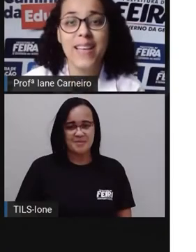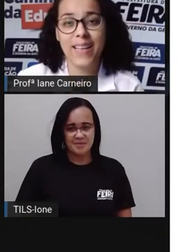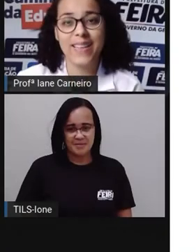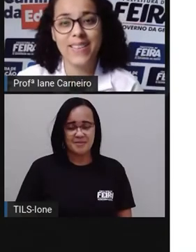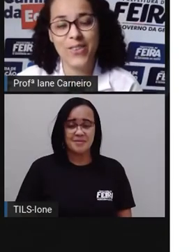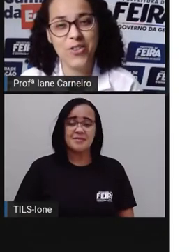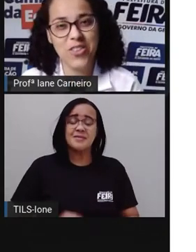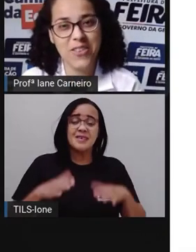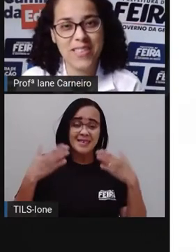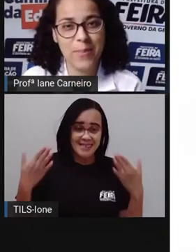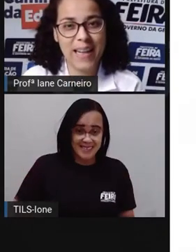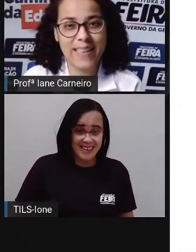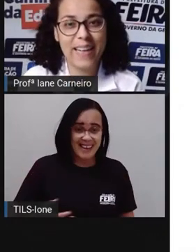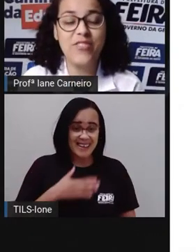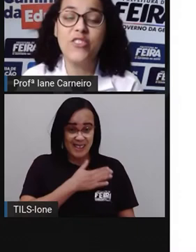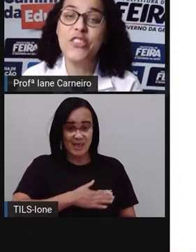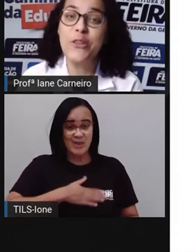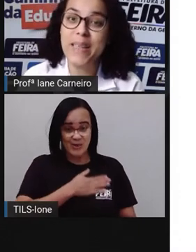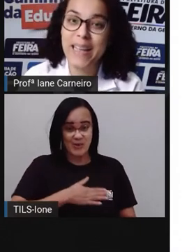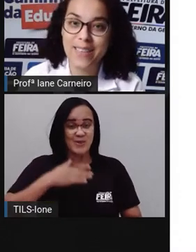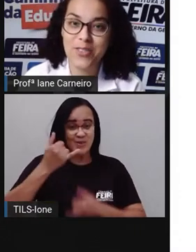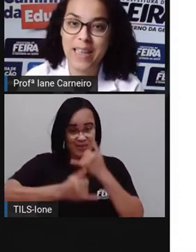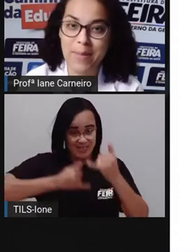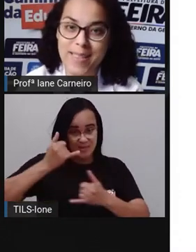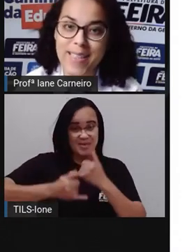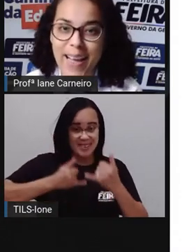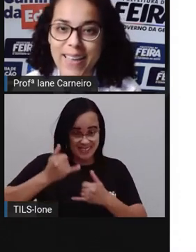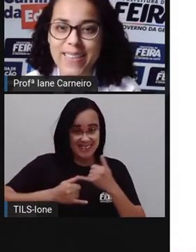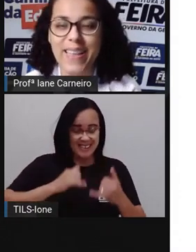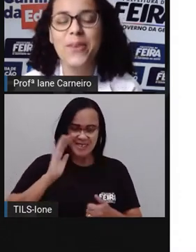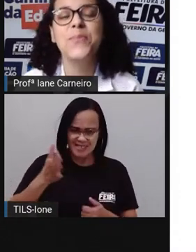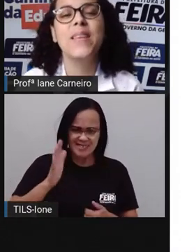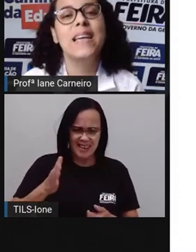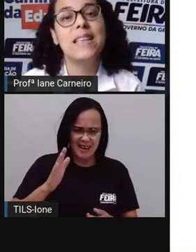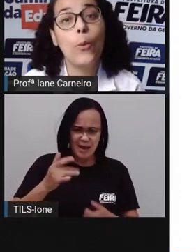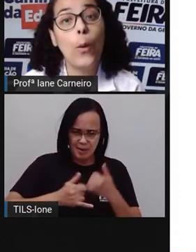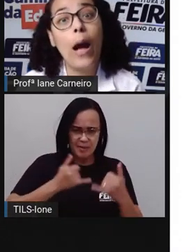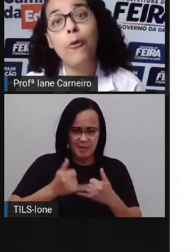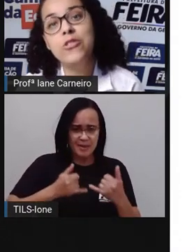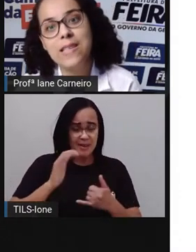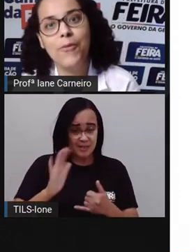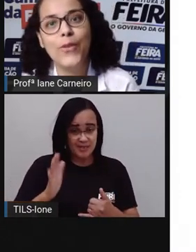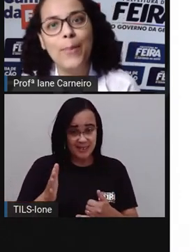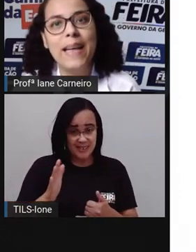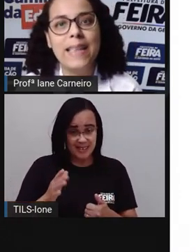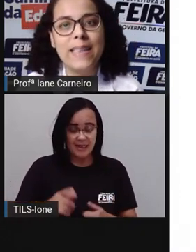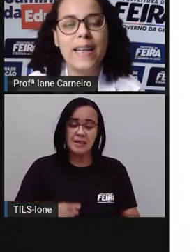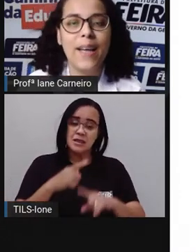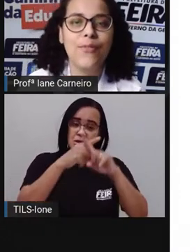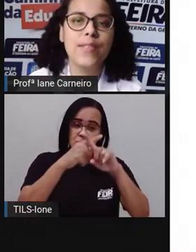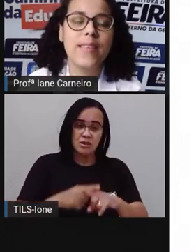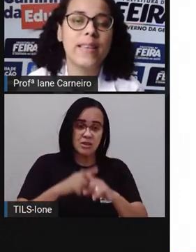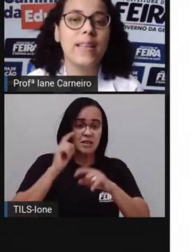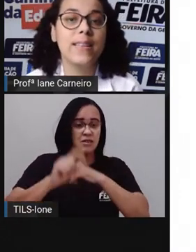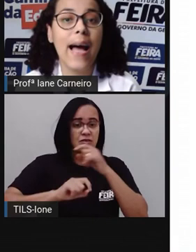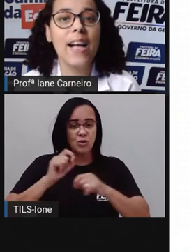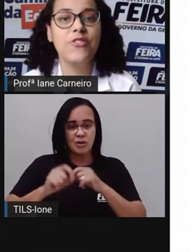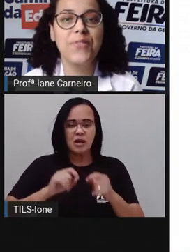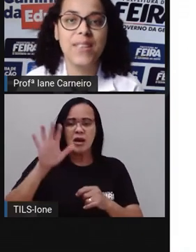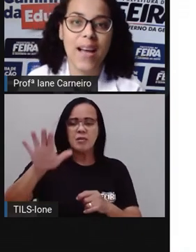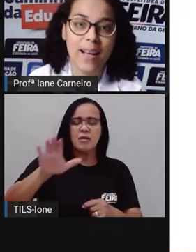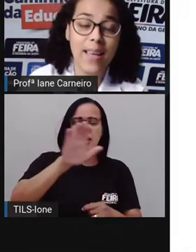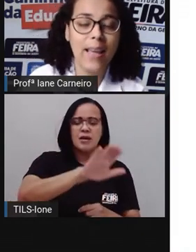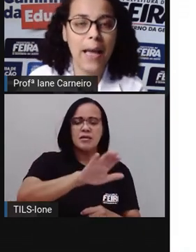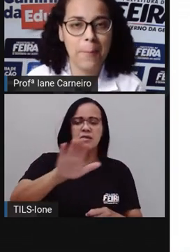E aí, curtiram essa brincadeira? Já tinham brincado de cabra cega, né? Então, o desafio da brincadeira é você tentar